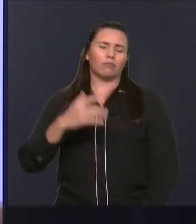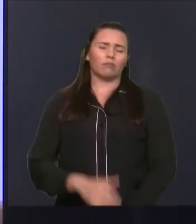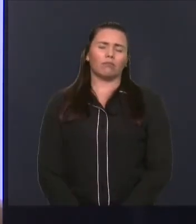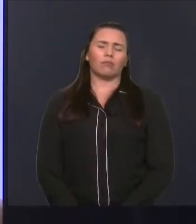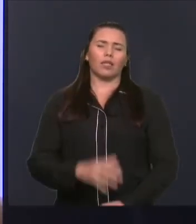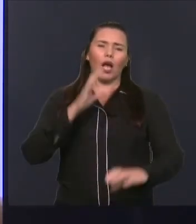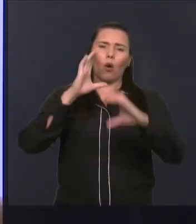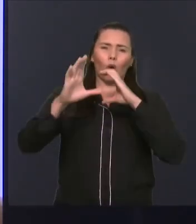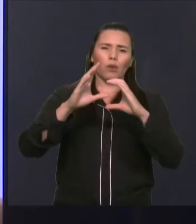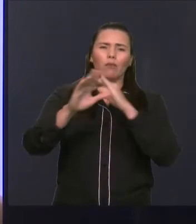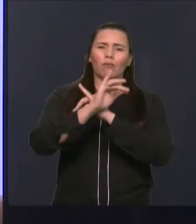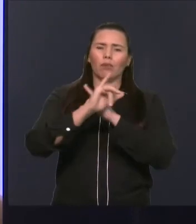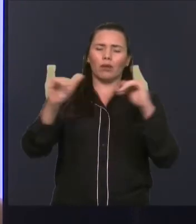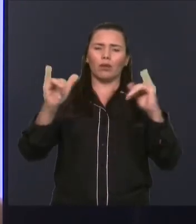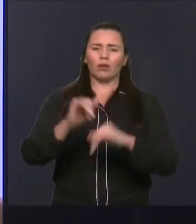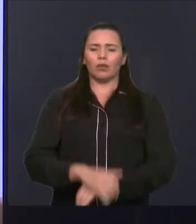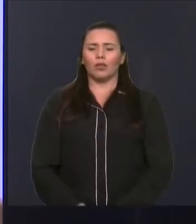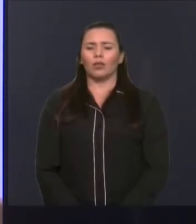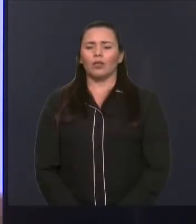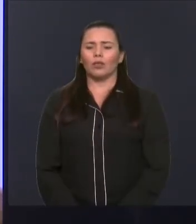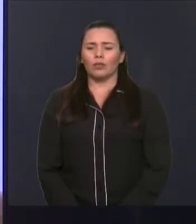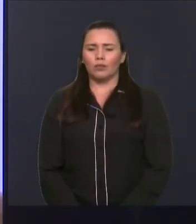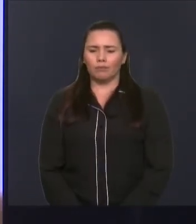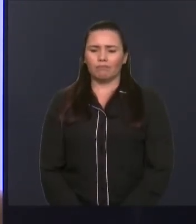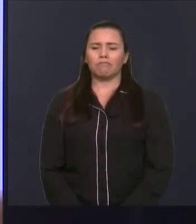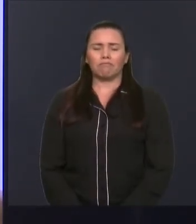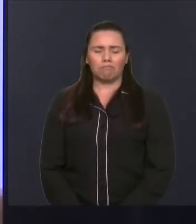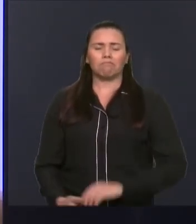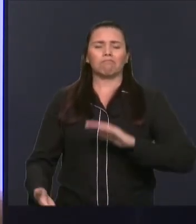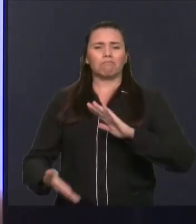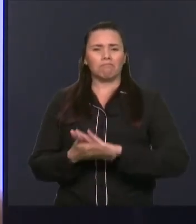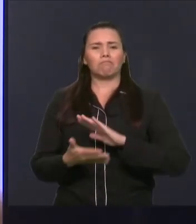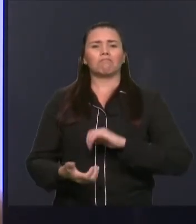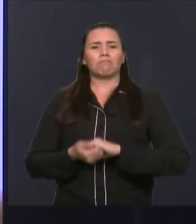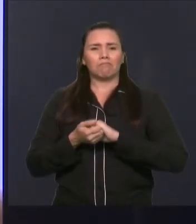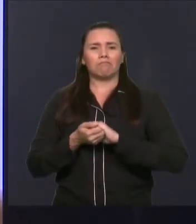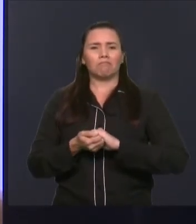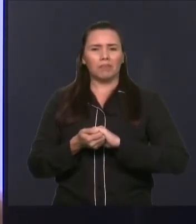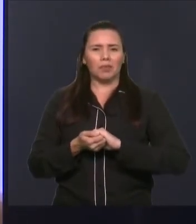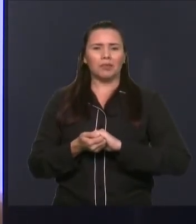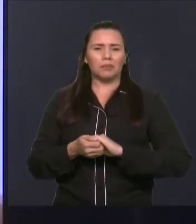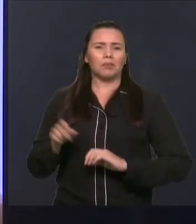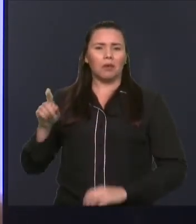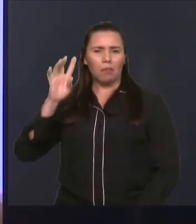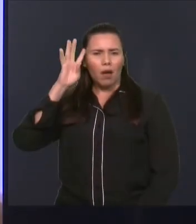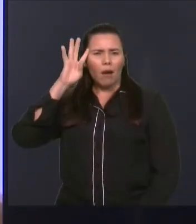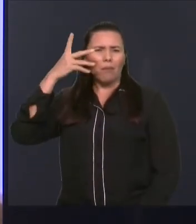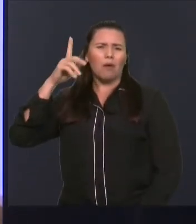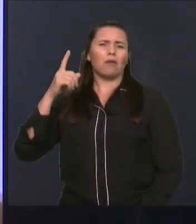em si, intervenções sensatas. Parabéns, governador, pela sua intervenção feita a nível nacional.